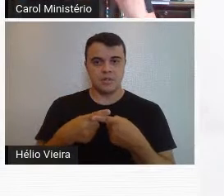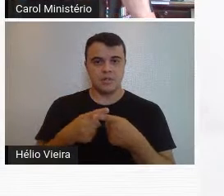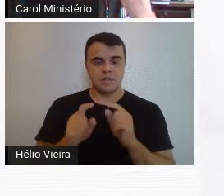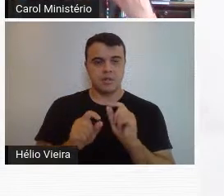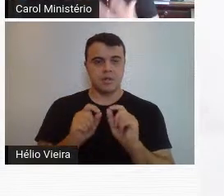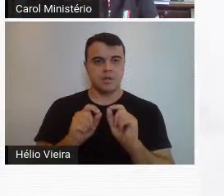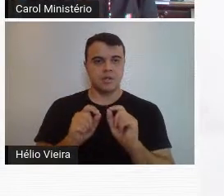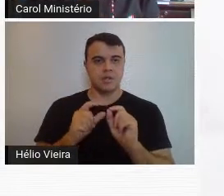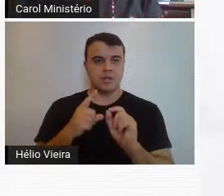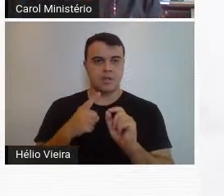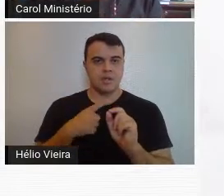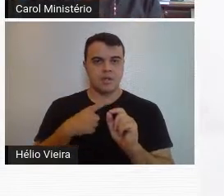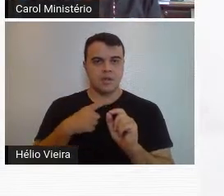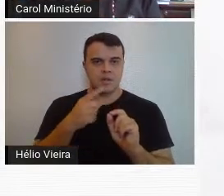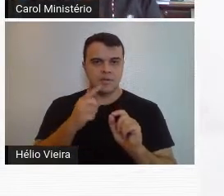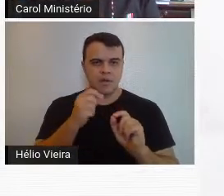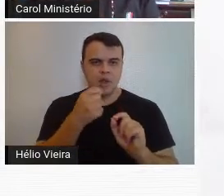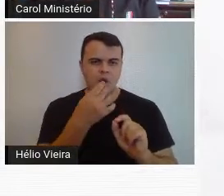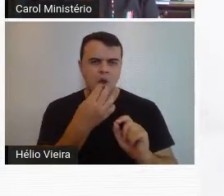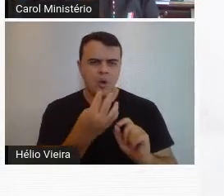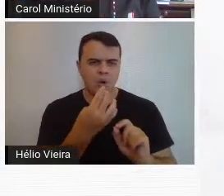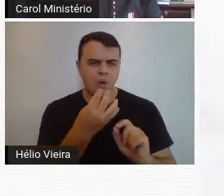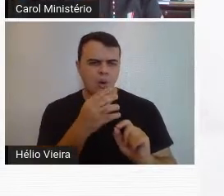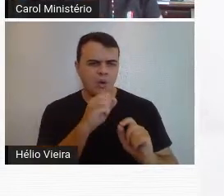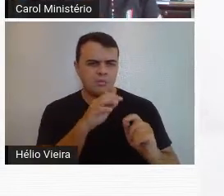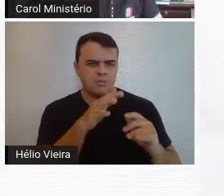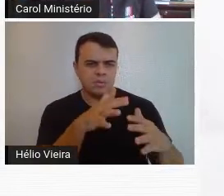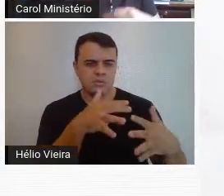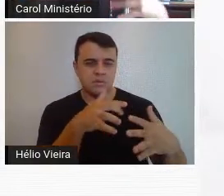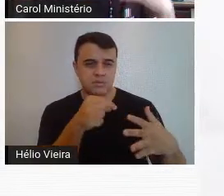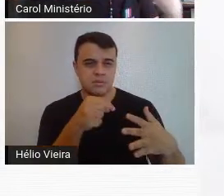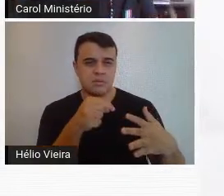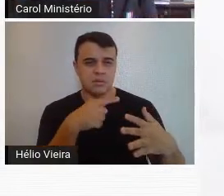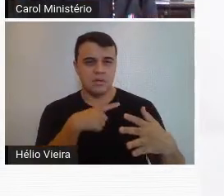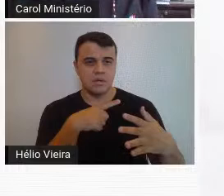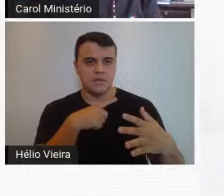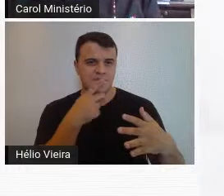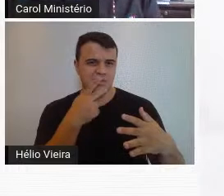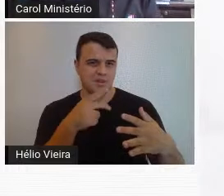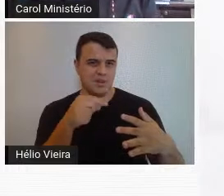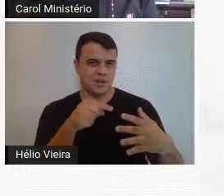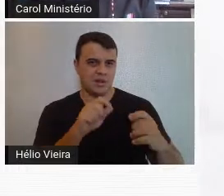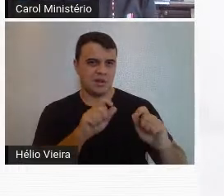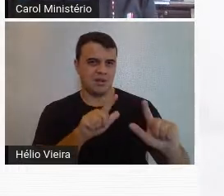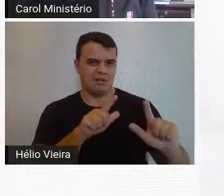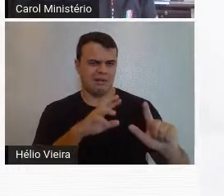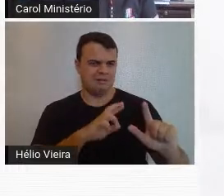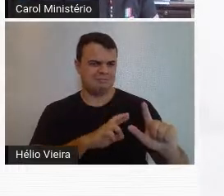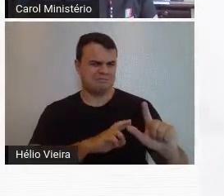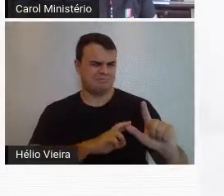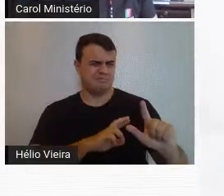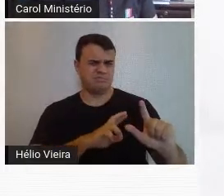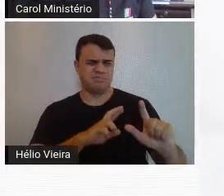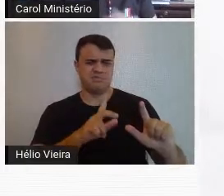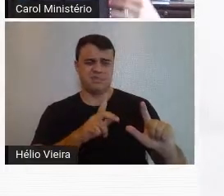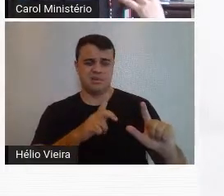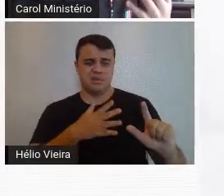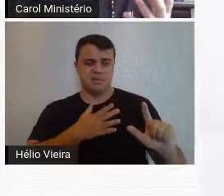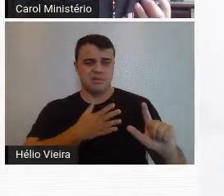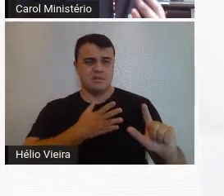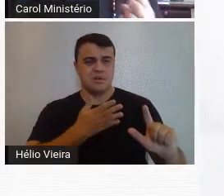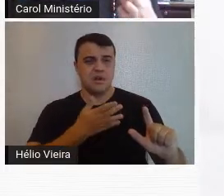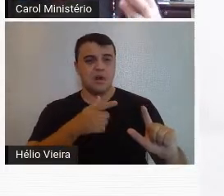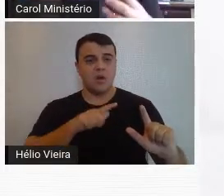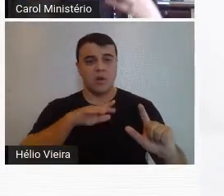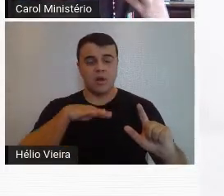à vibração cromática. Algumas críticas falaram que a obra era bizarra, outras